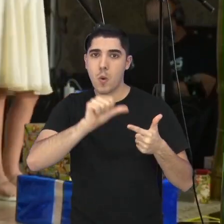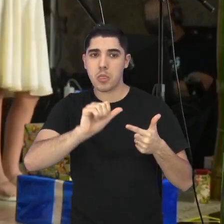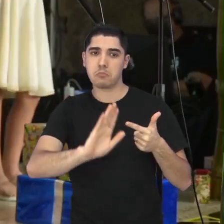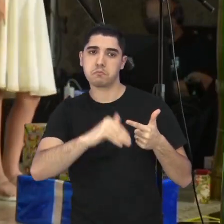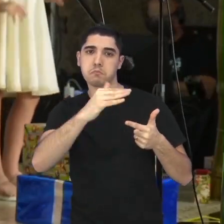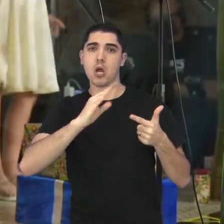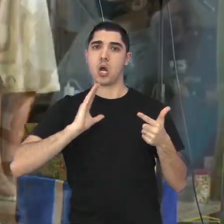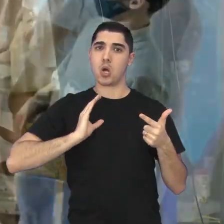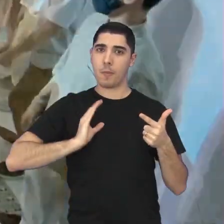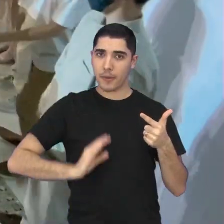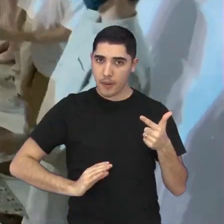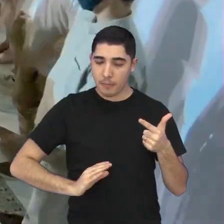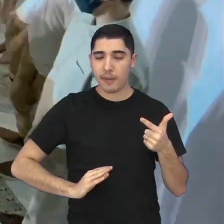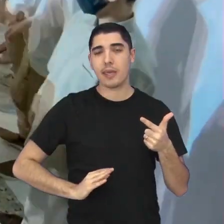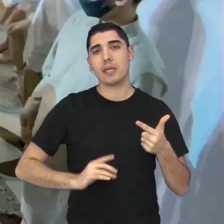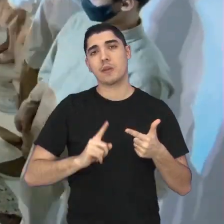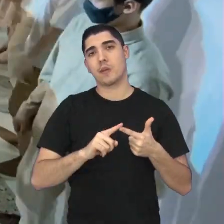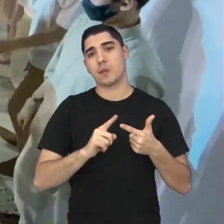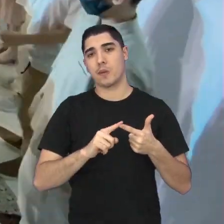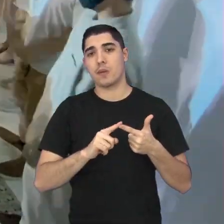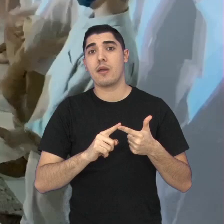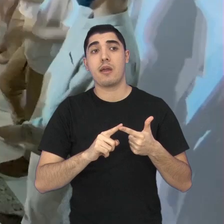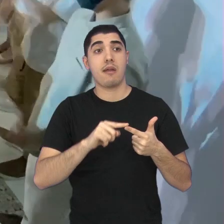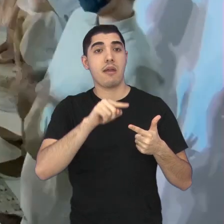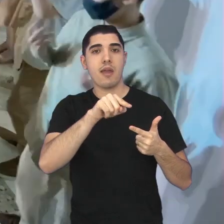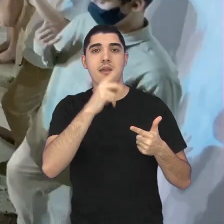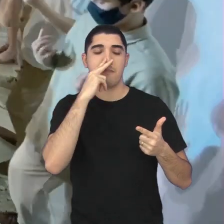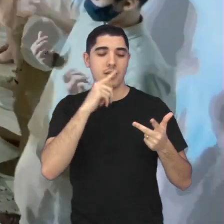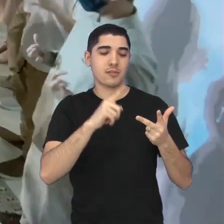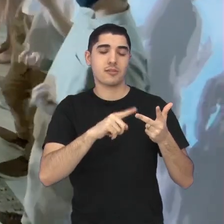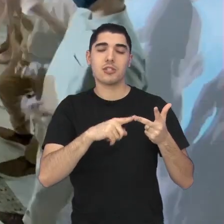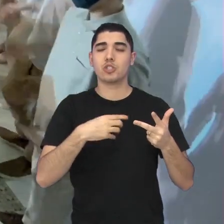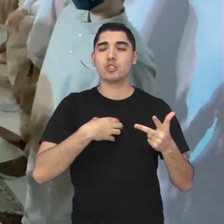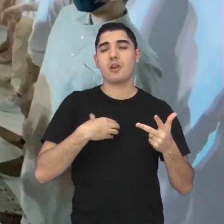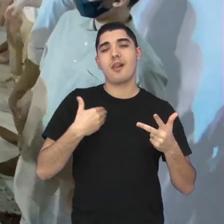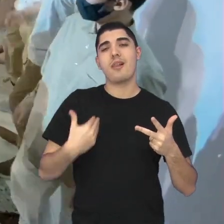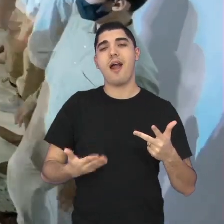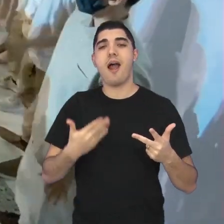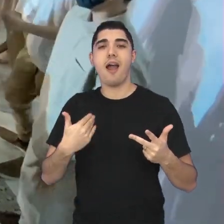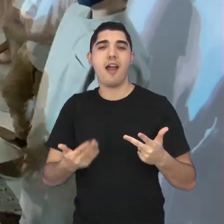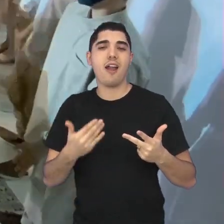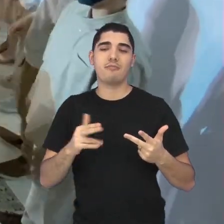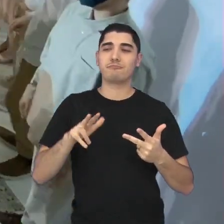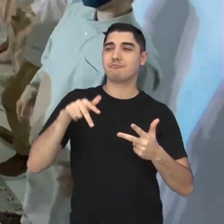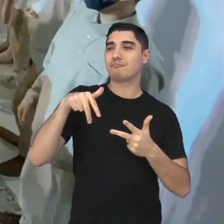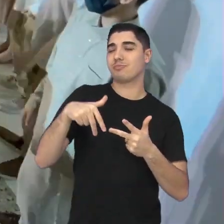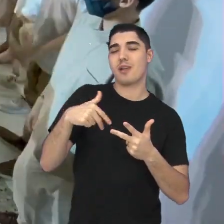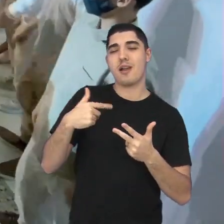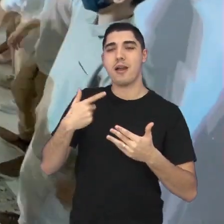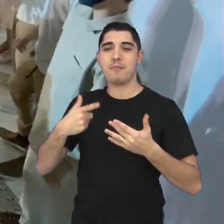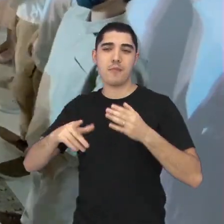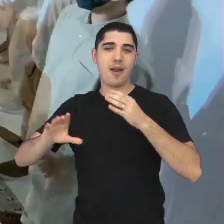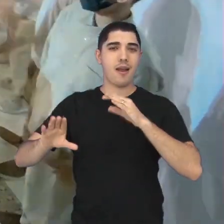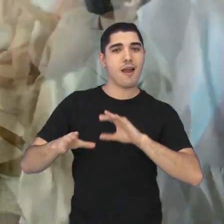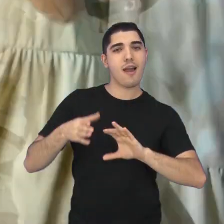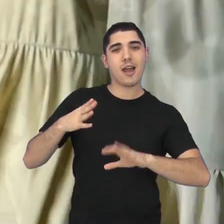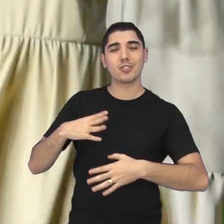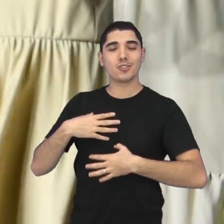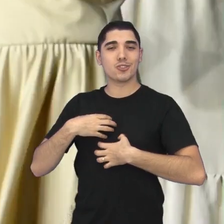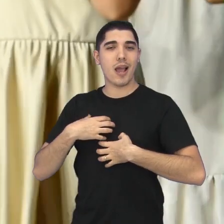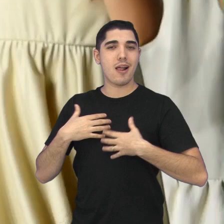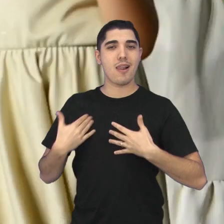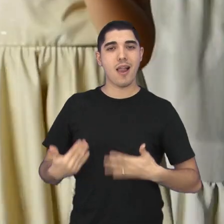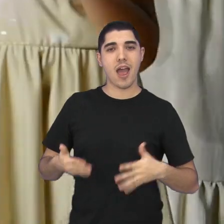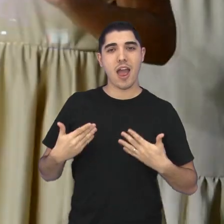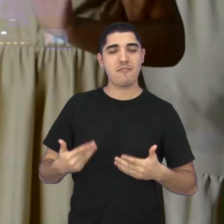eles se soltarem mais no palco, eles poderem,